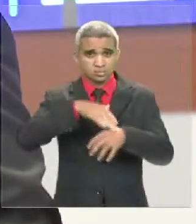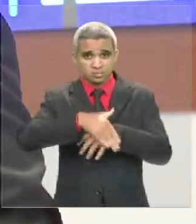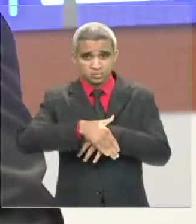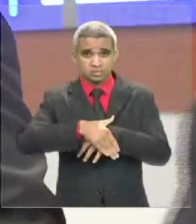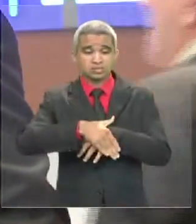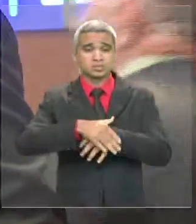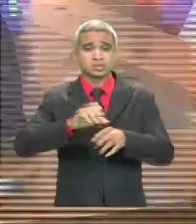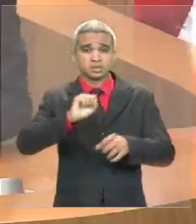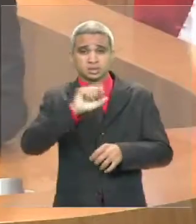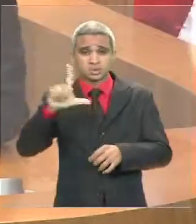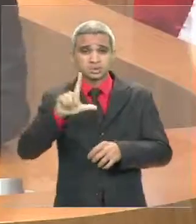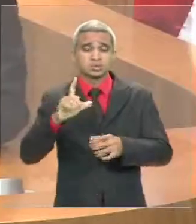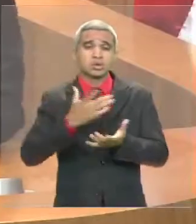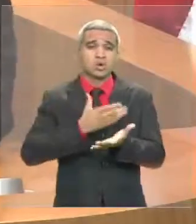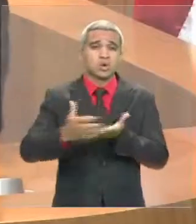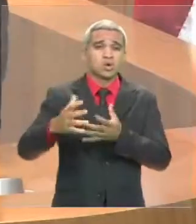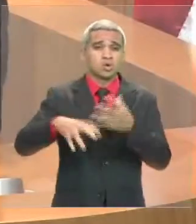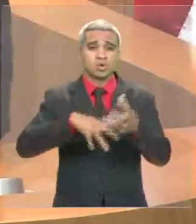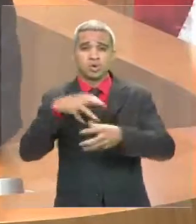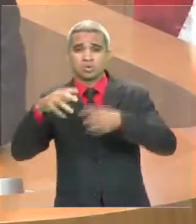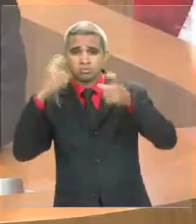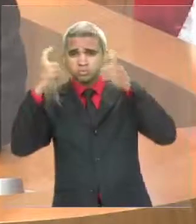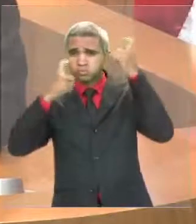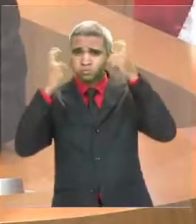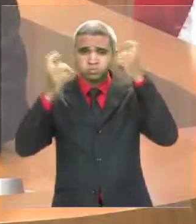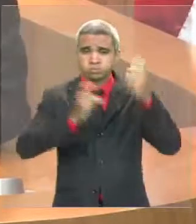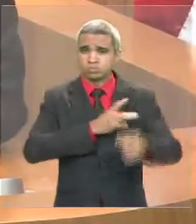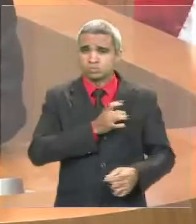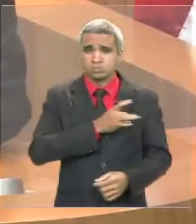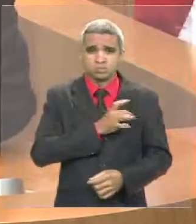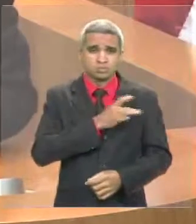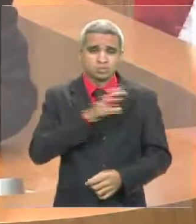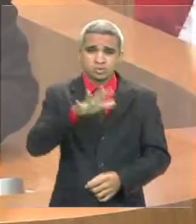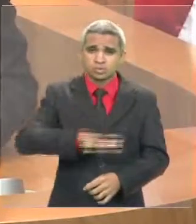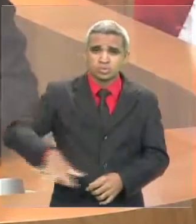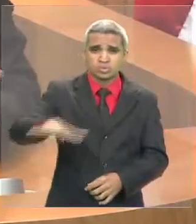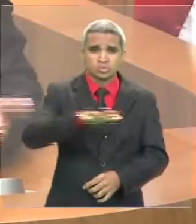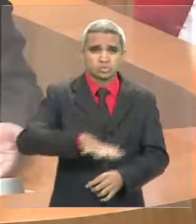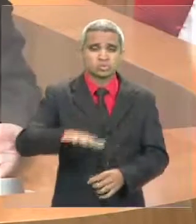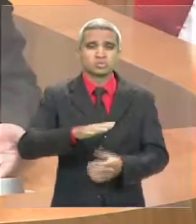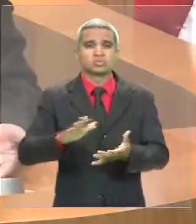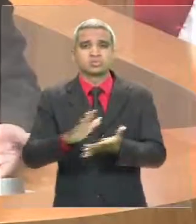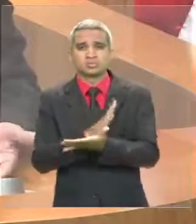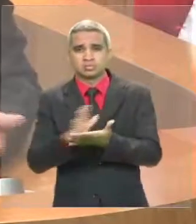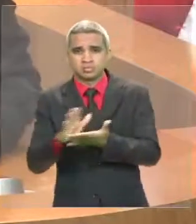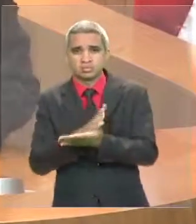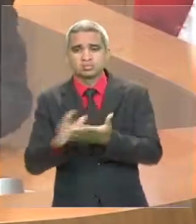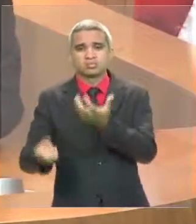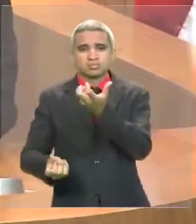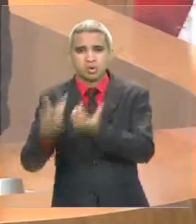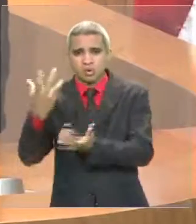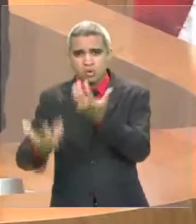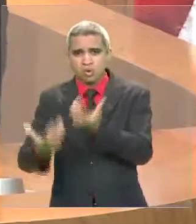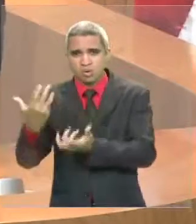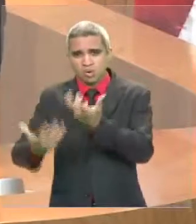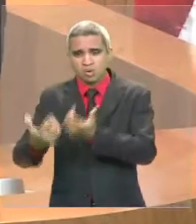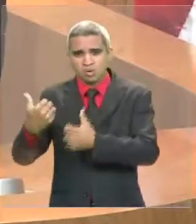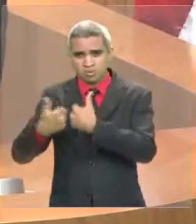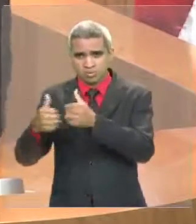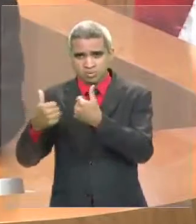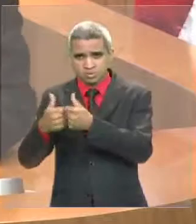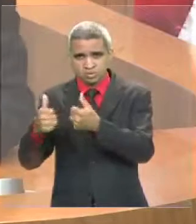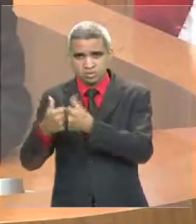Ônibus foram queimados em várias localidades da região metropolitana. Há alguns dentro do território do Dovicense, mas o seu chefe